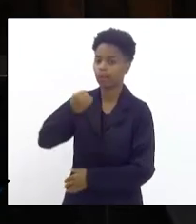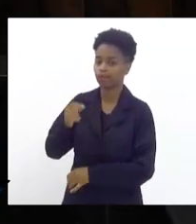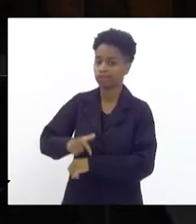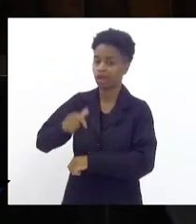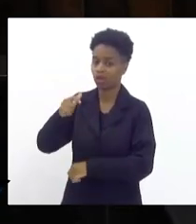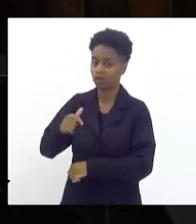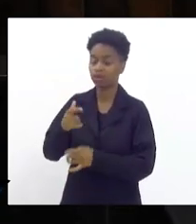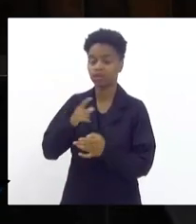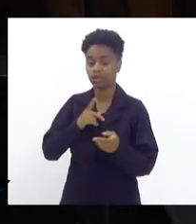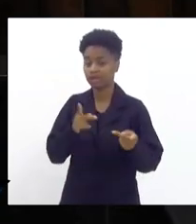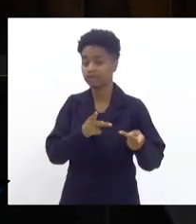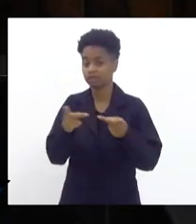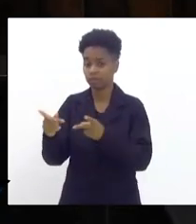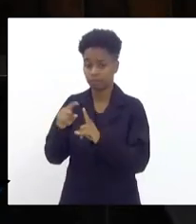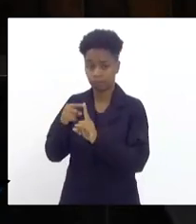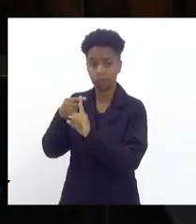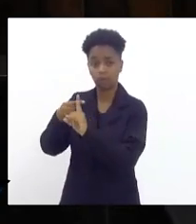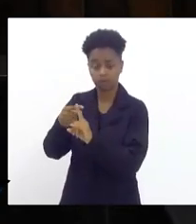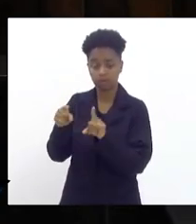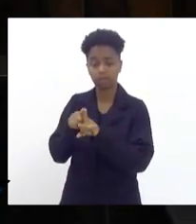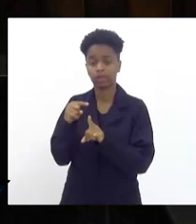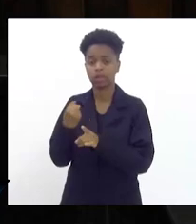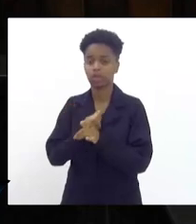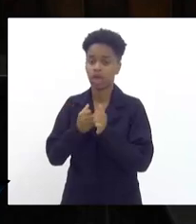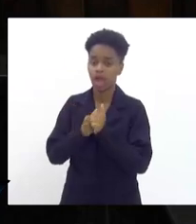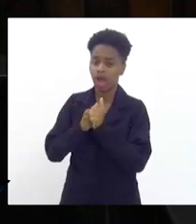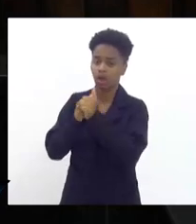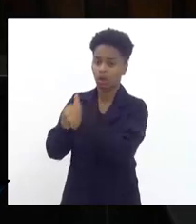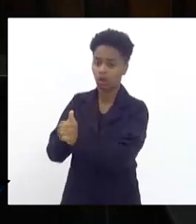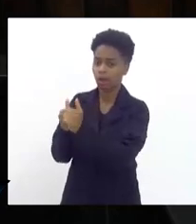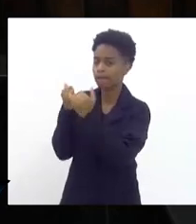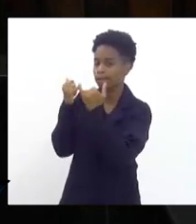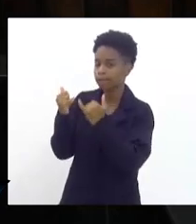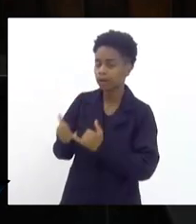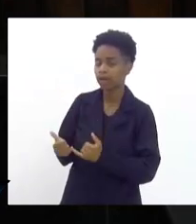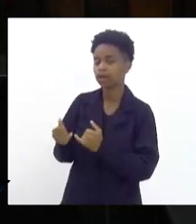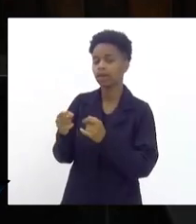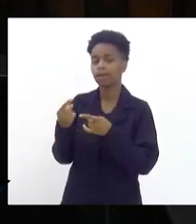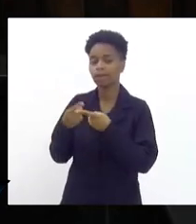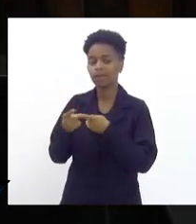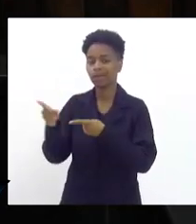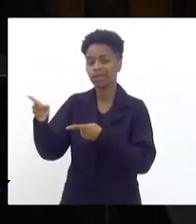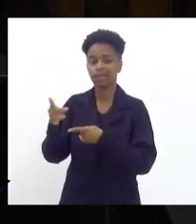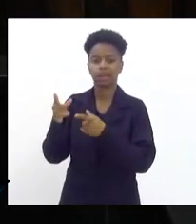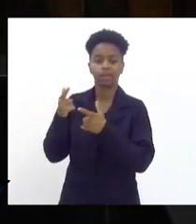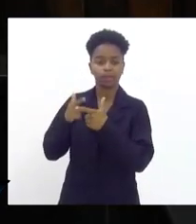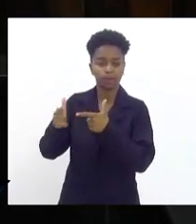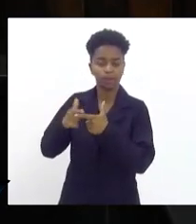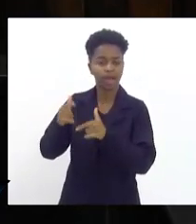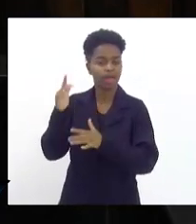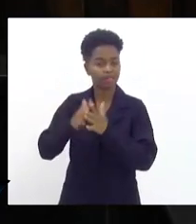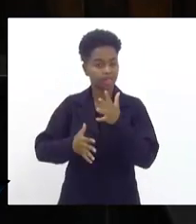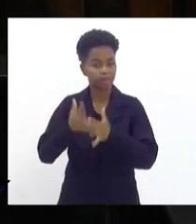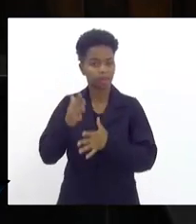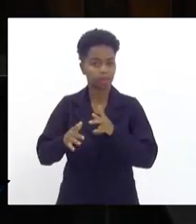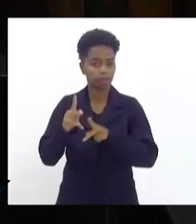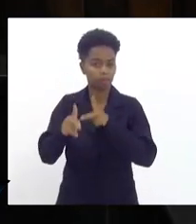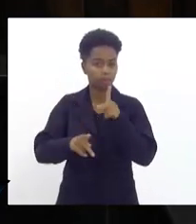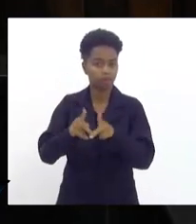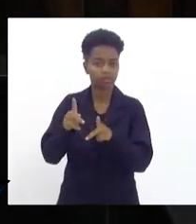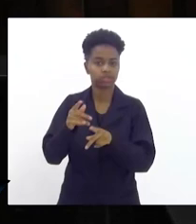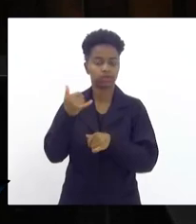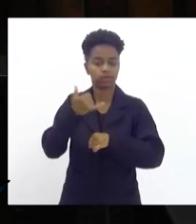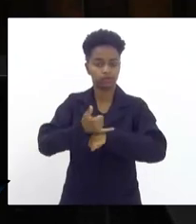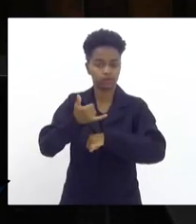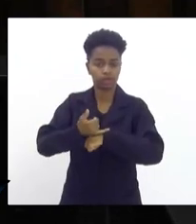Foi uma visita positiva e estamos acompanhando de perto aquela questão que atormenta muito a população de Volta Redonda no